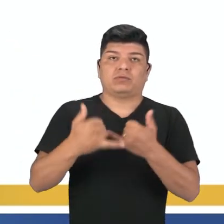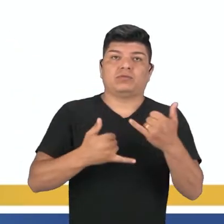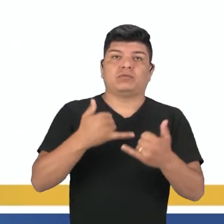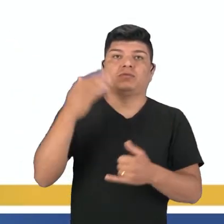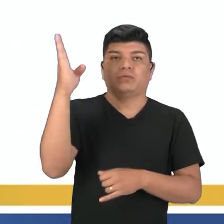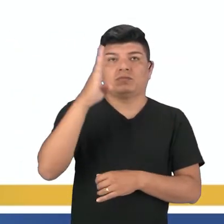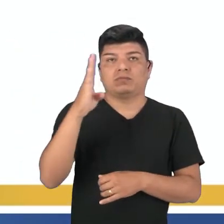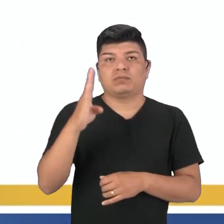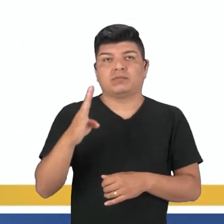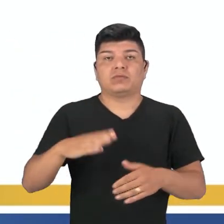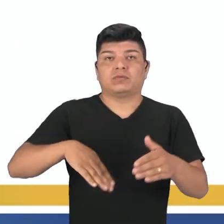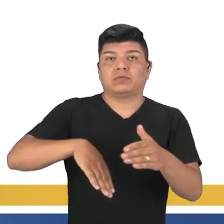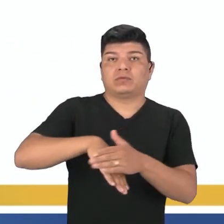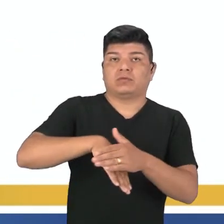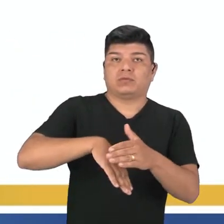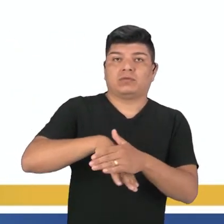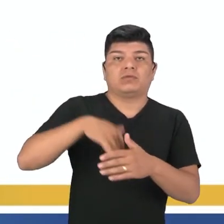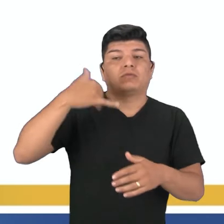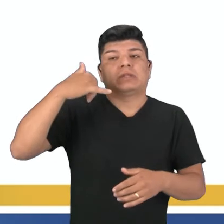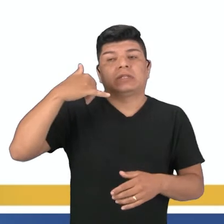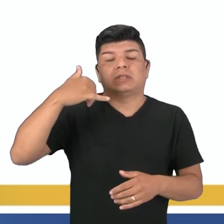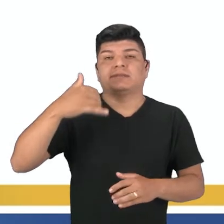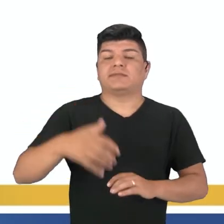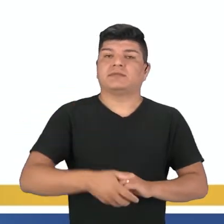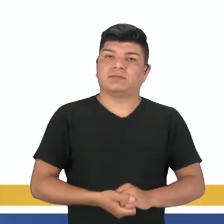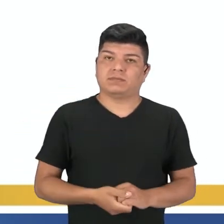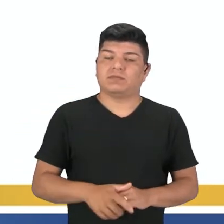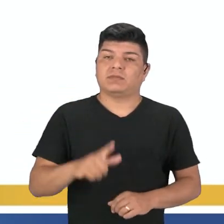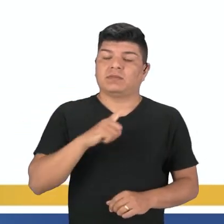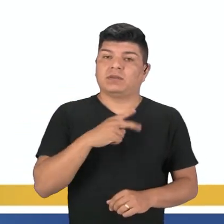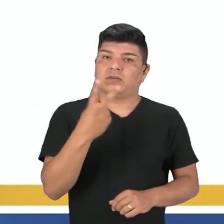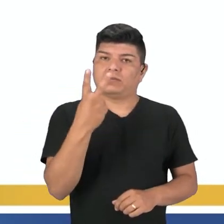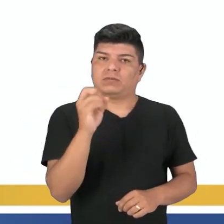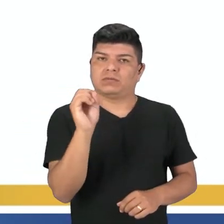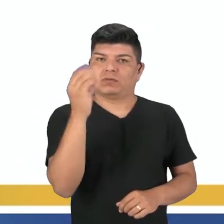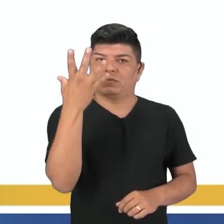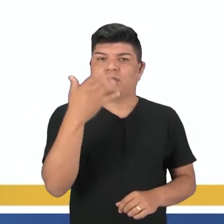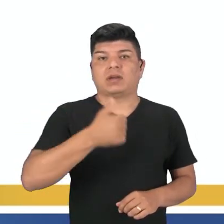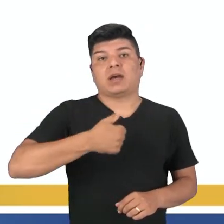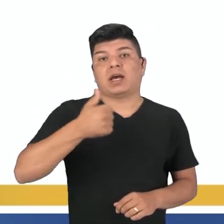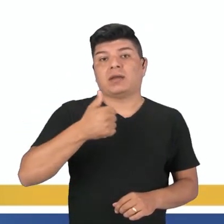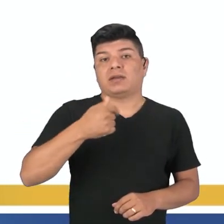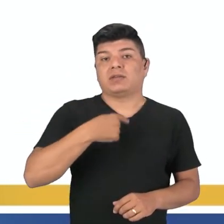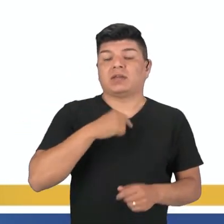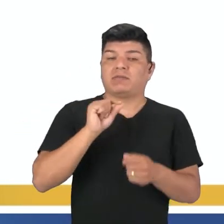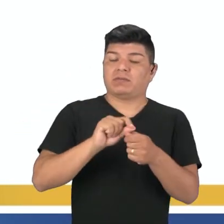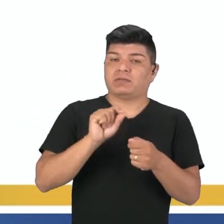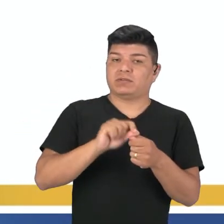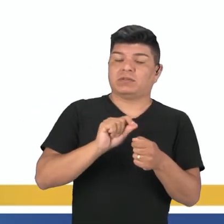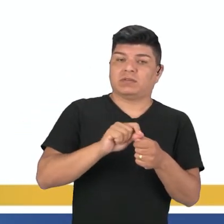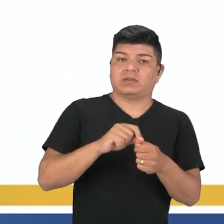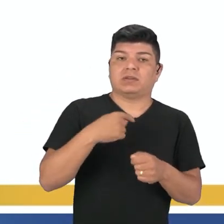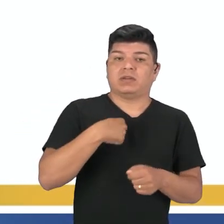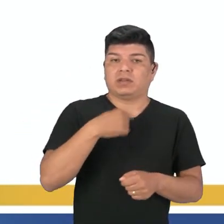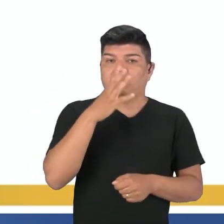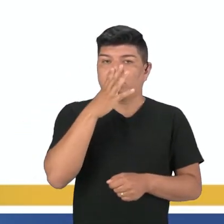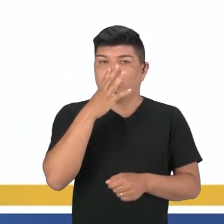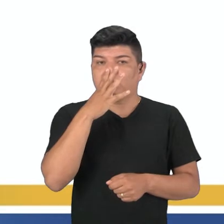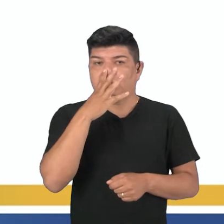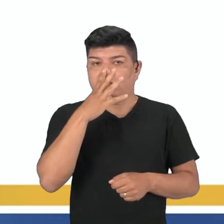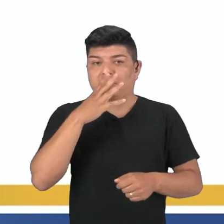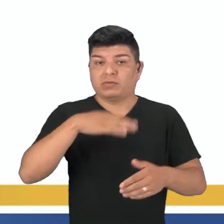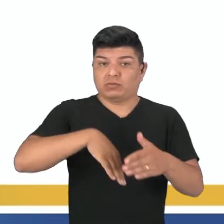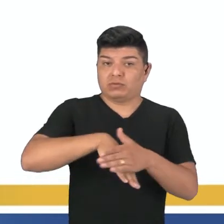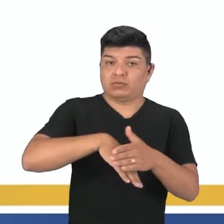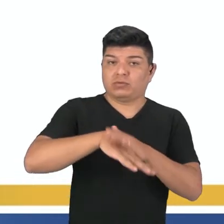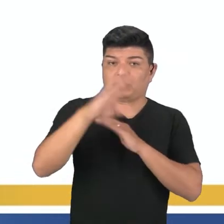jogo do Brasil quando o telefone tocou. Então, eu tenho duas ações. A primeira, uma que eu estava fazendo. Eu estava assistindo o jogo